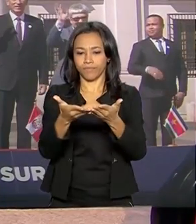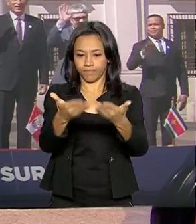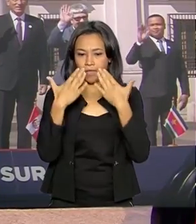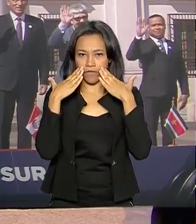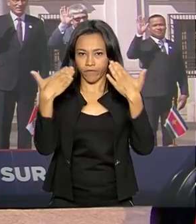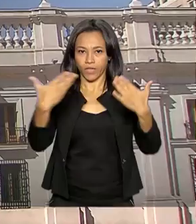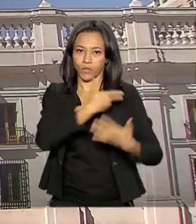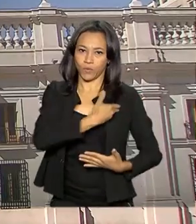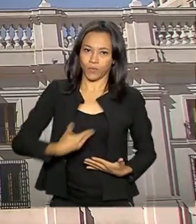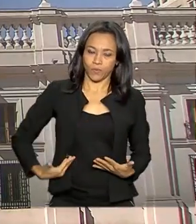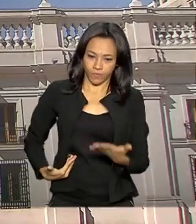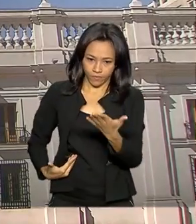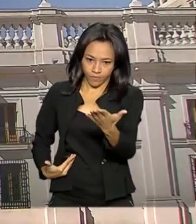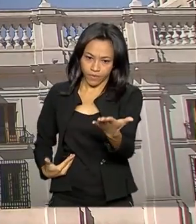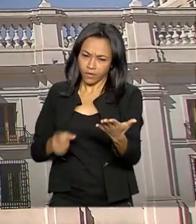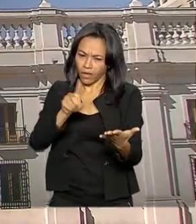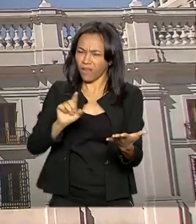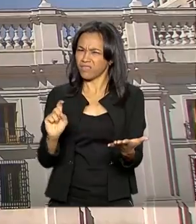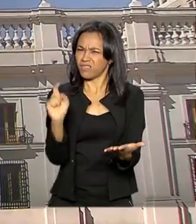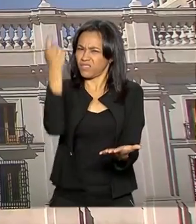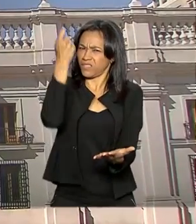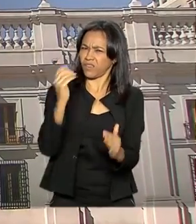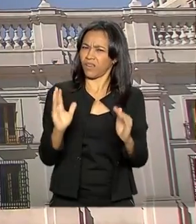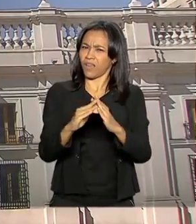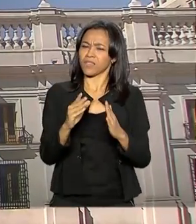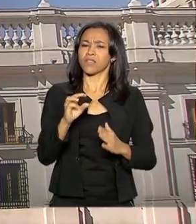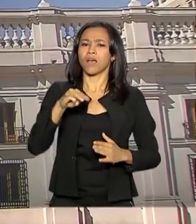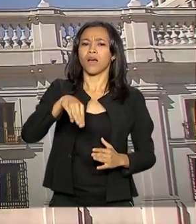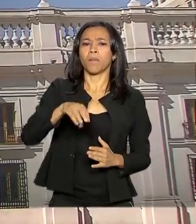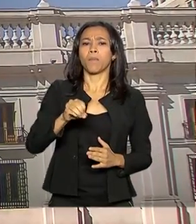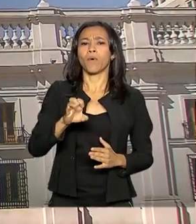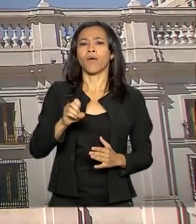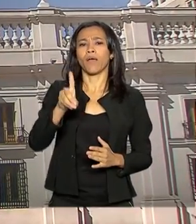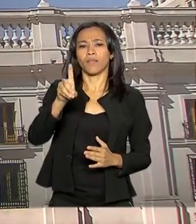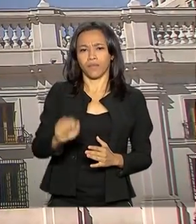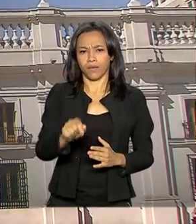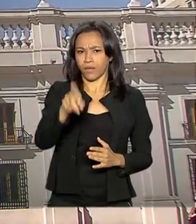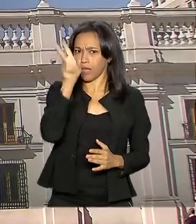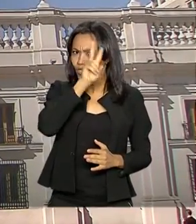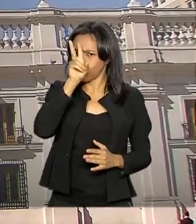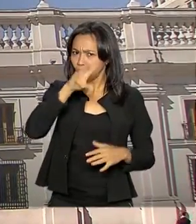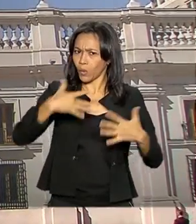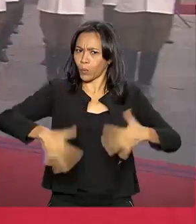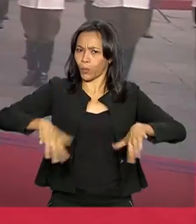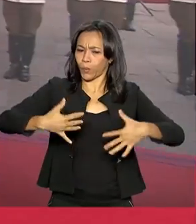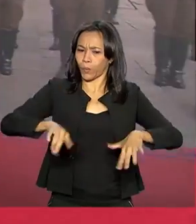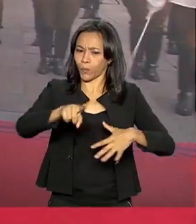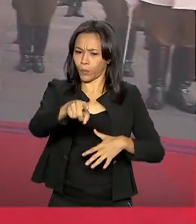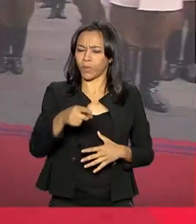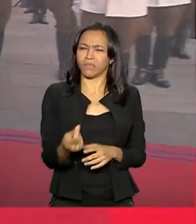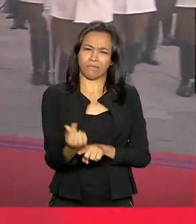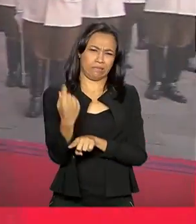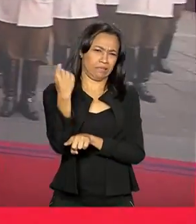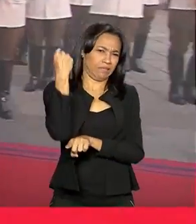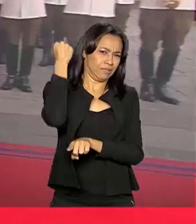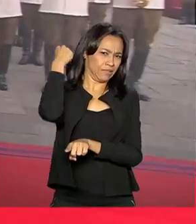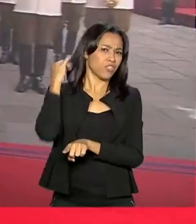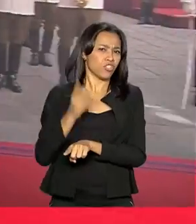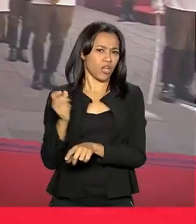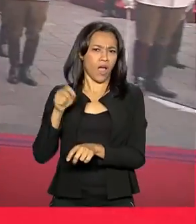Palácio do Governo, que é a antiga Casa da Moeda do Chile, um prédio histórico, construção colonial que já foi